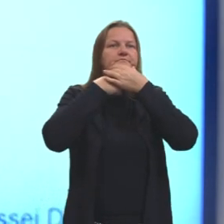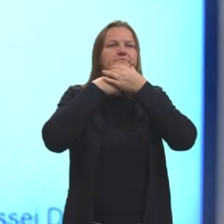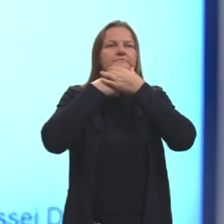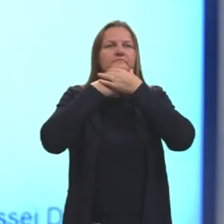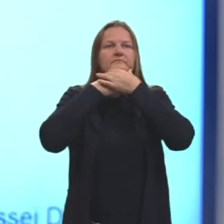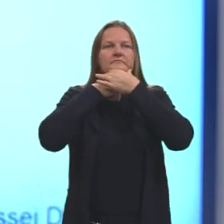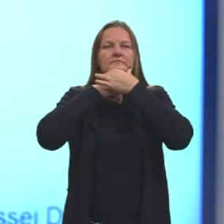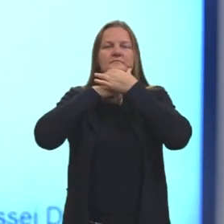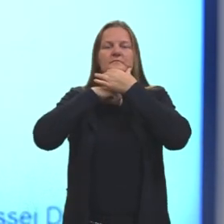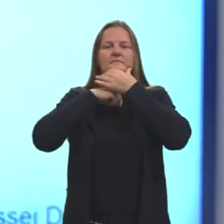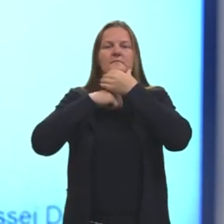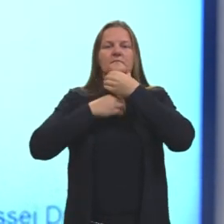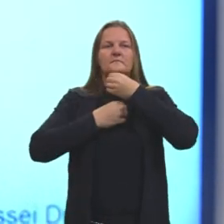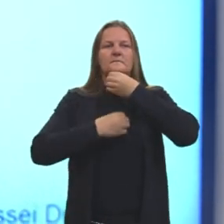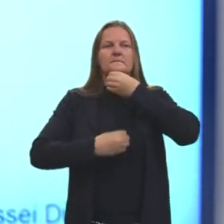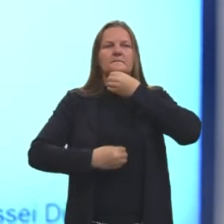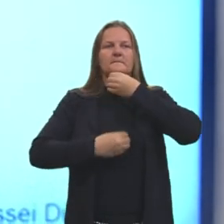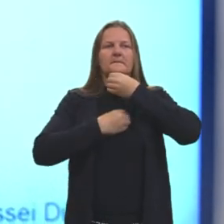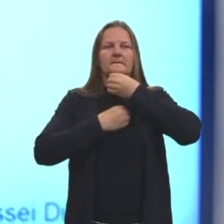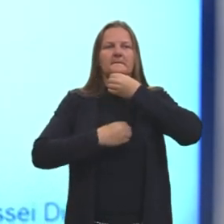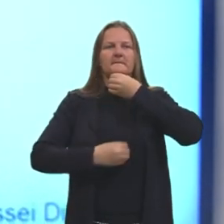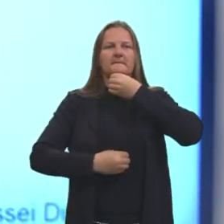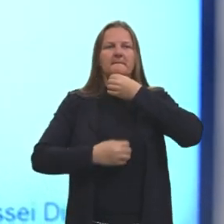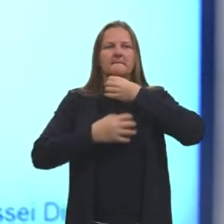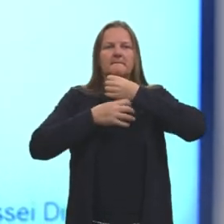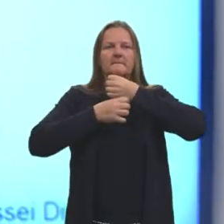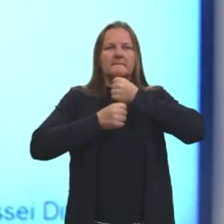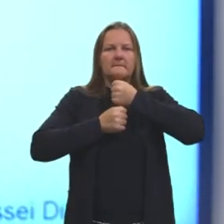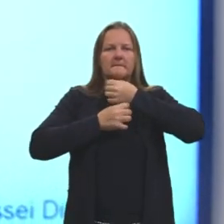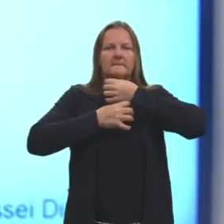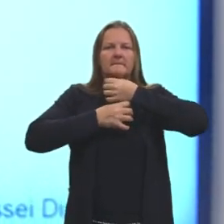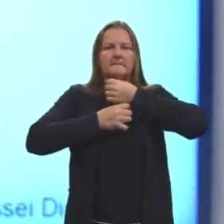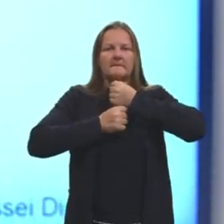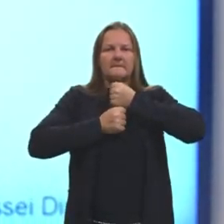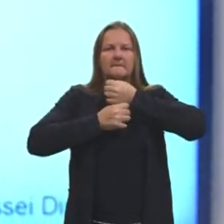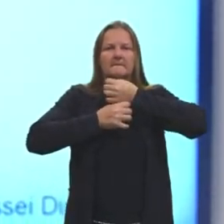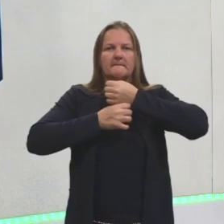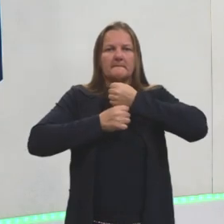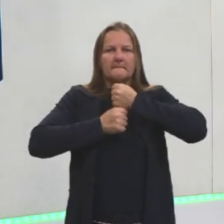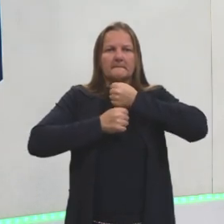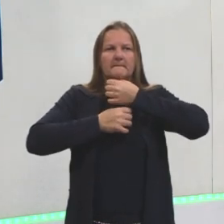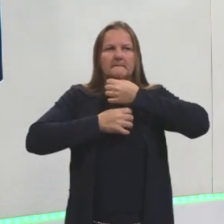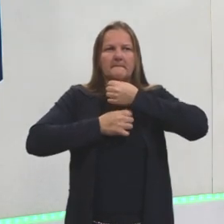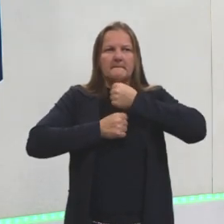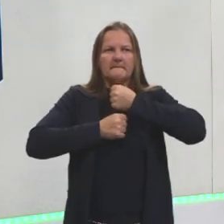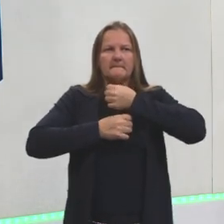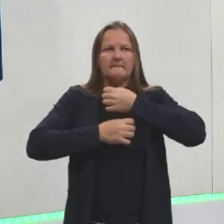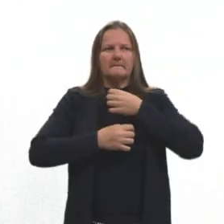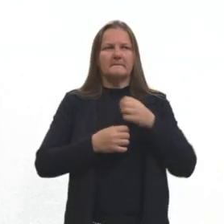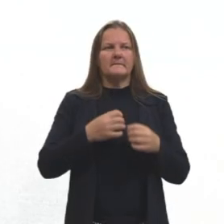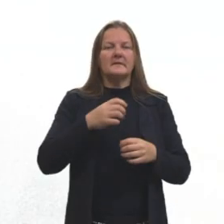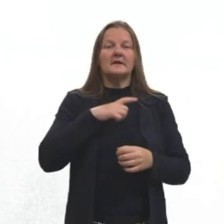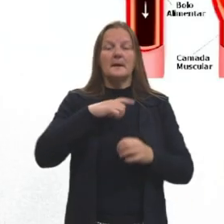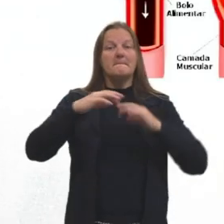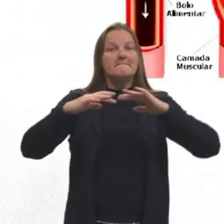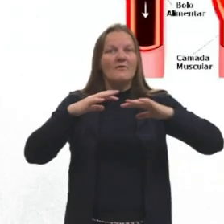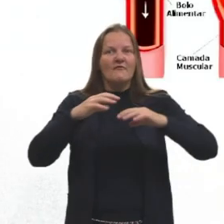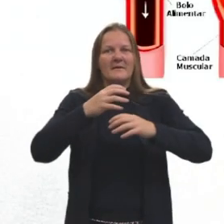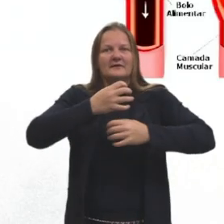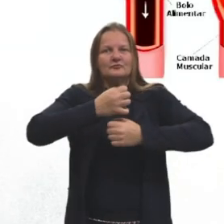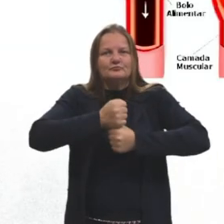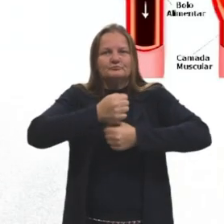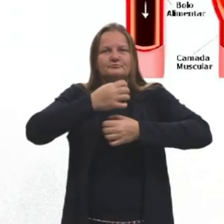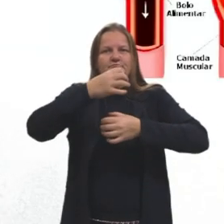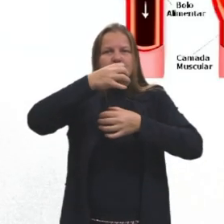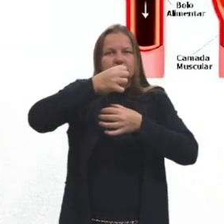Lá no esôfago, vai ter os movimentos peristálticos. Deixa eu mudar o slide ali, para a gente observar melhor. Olha,